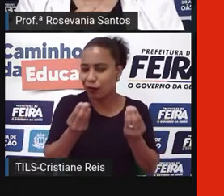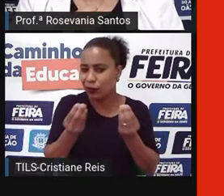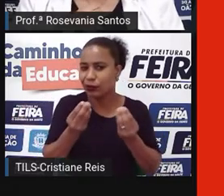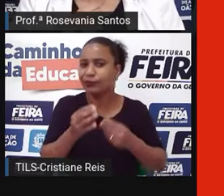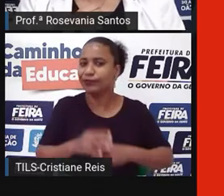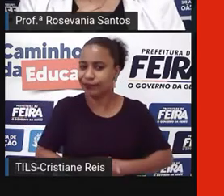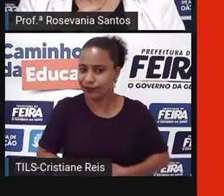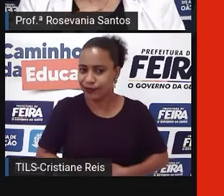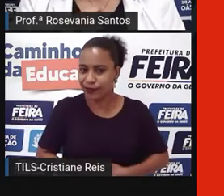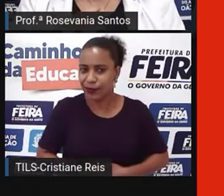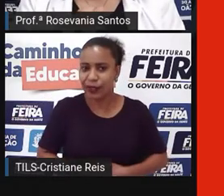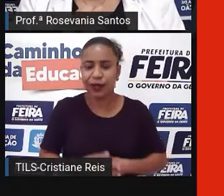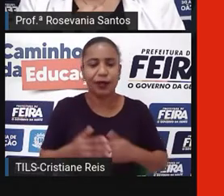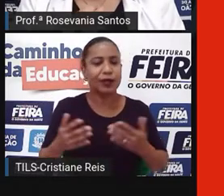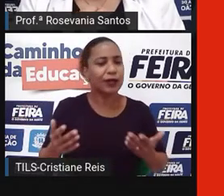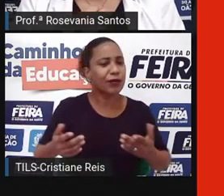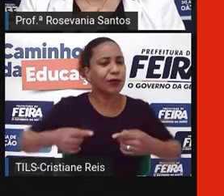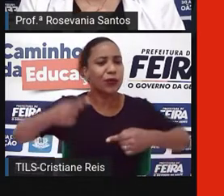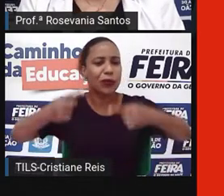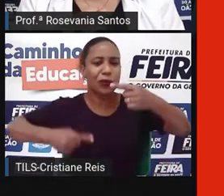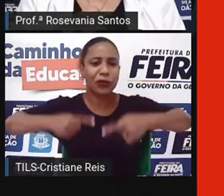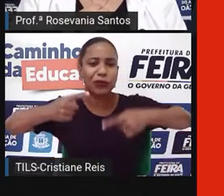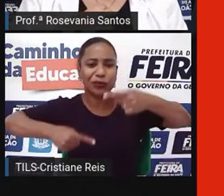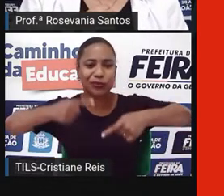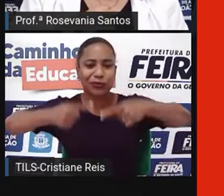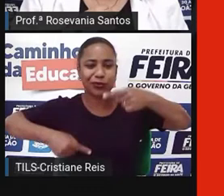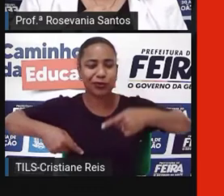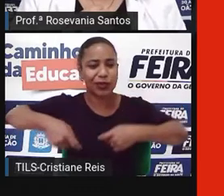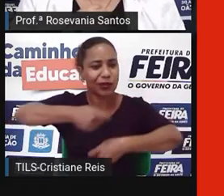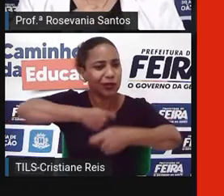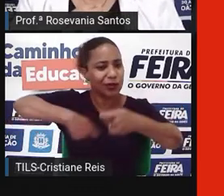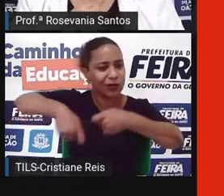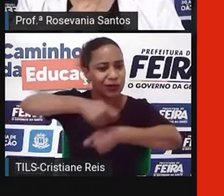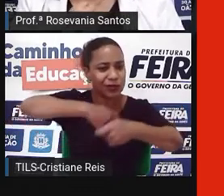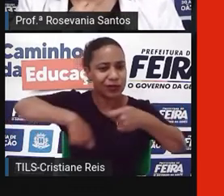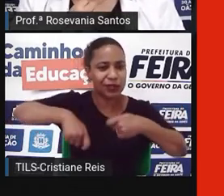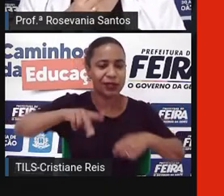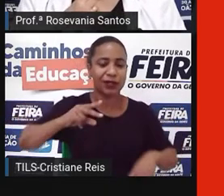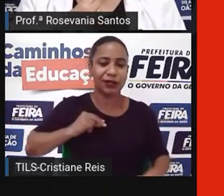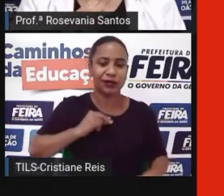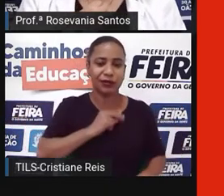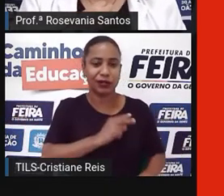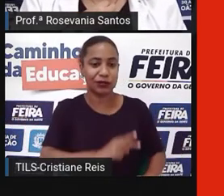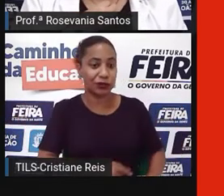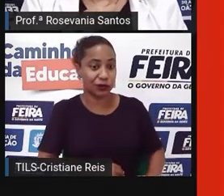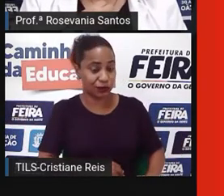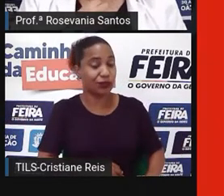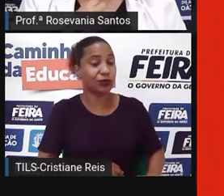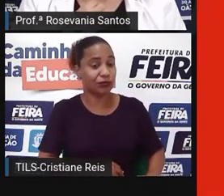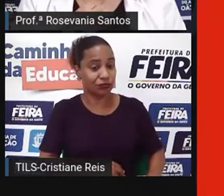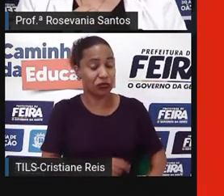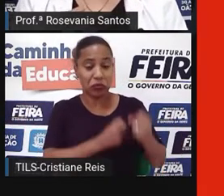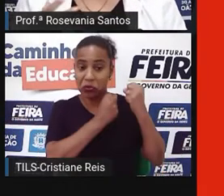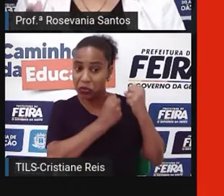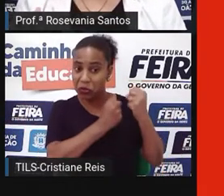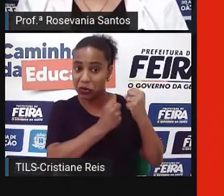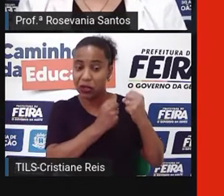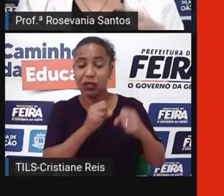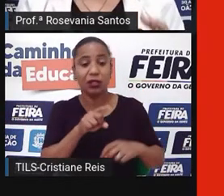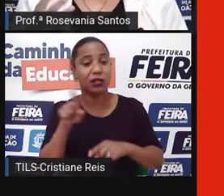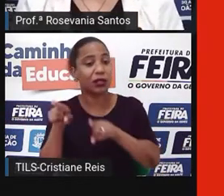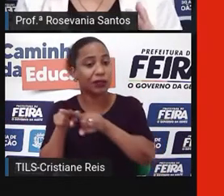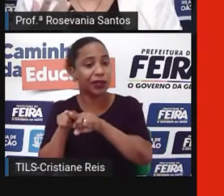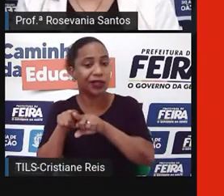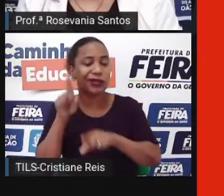disputa comercial do mundo, ou seja, o que tem por trás dessa disputa entre a China e os Estados Unidos, né? Já que